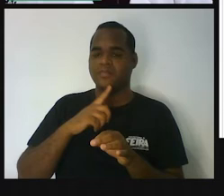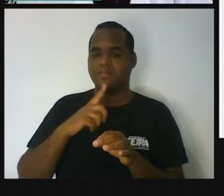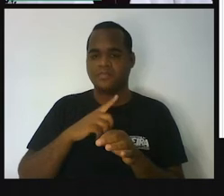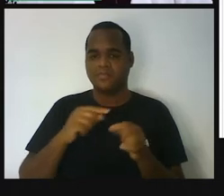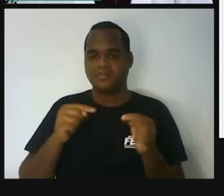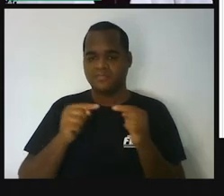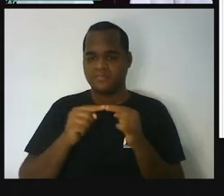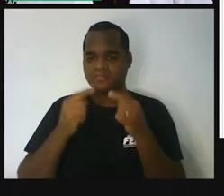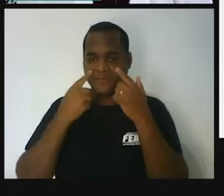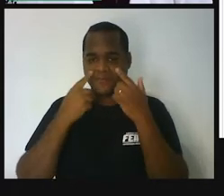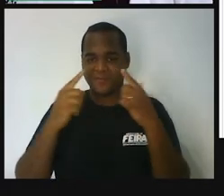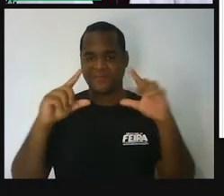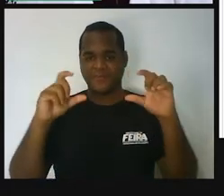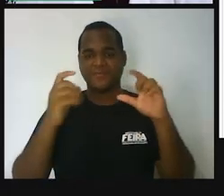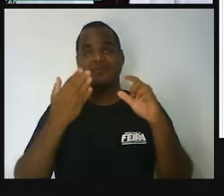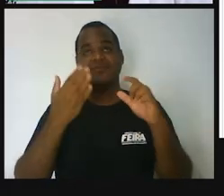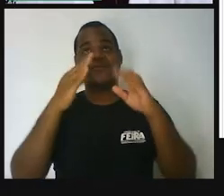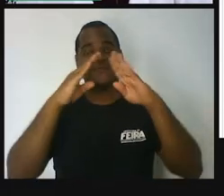telhado.